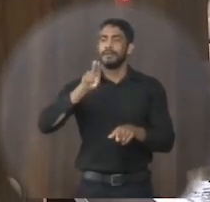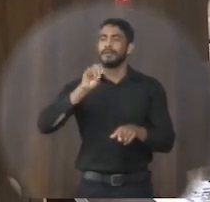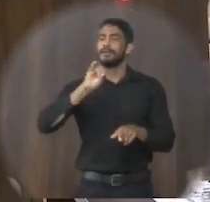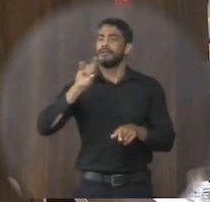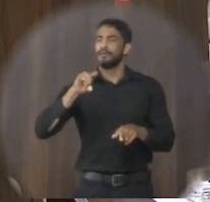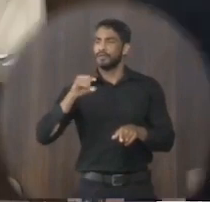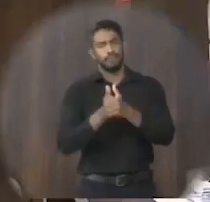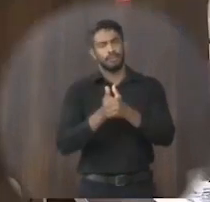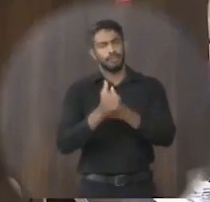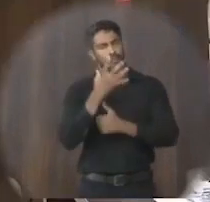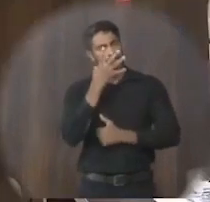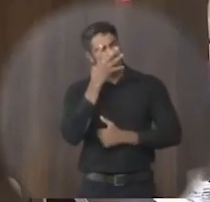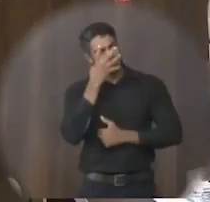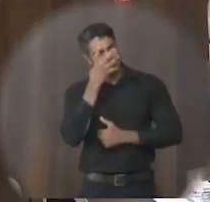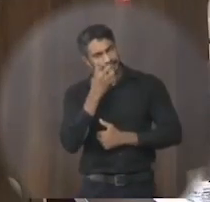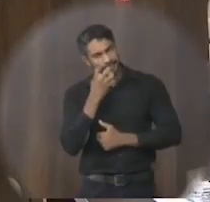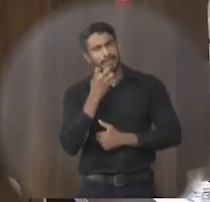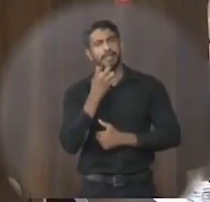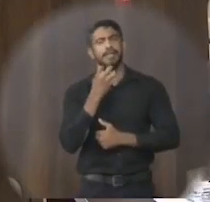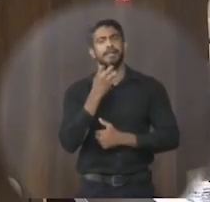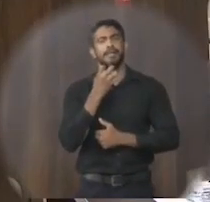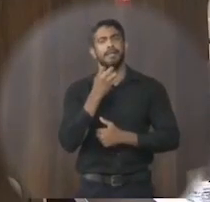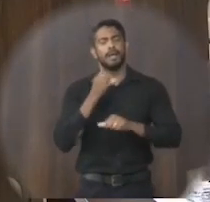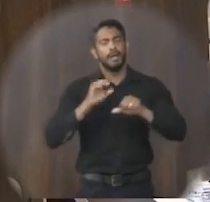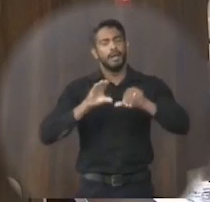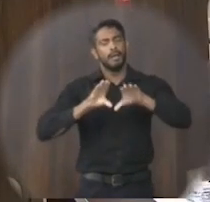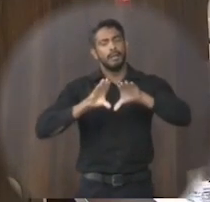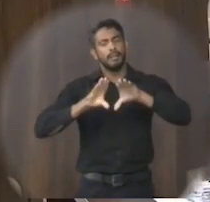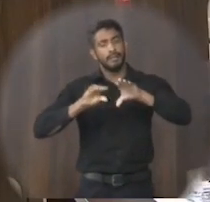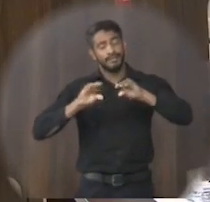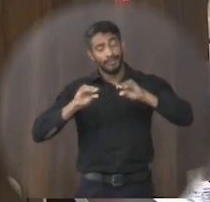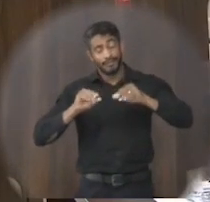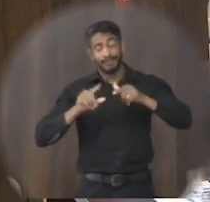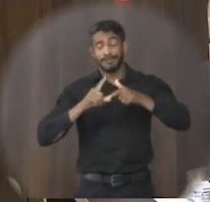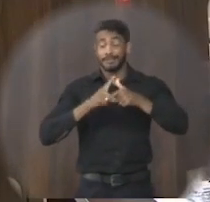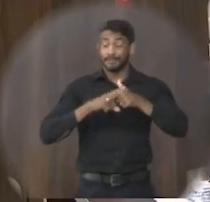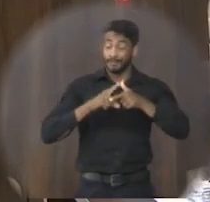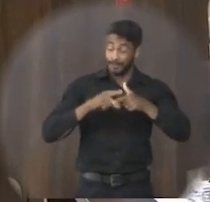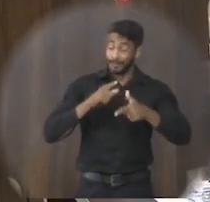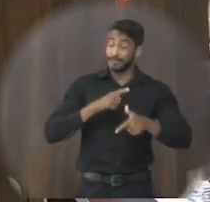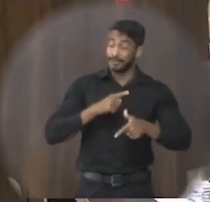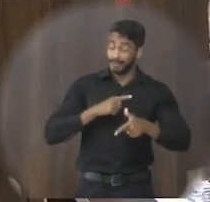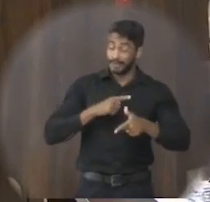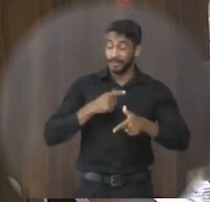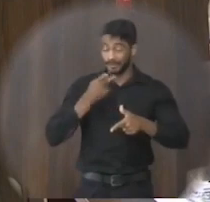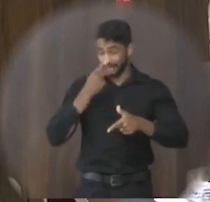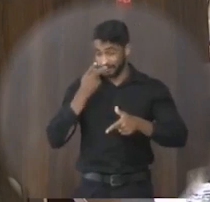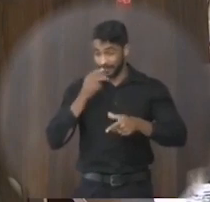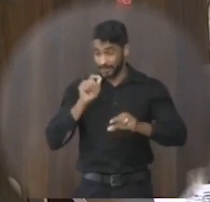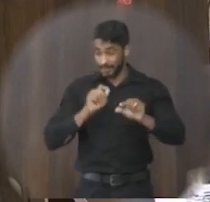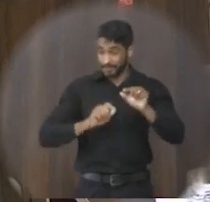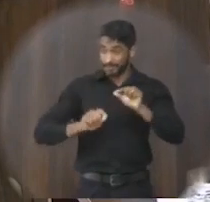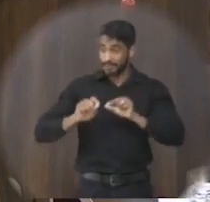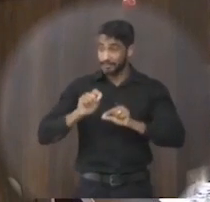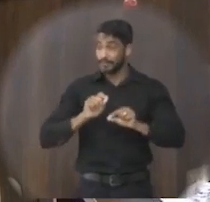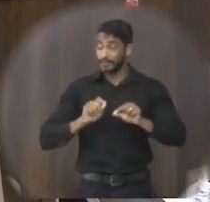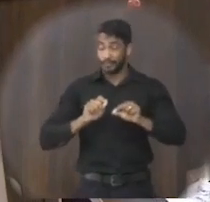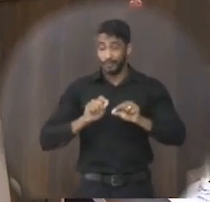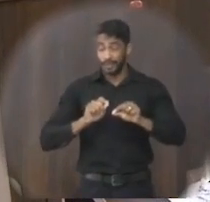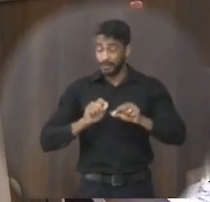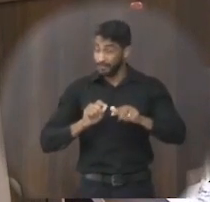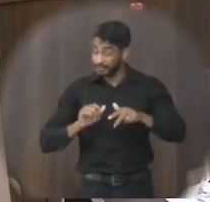pedi a palavra mesmo para te parabéns, tão tranquilo, apesar dos pesares, que nós estamos falando aqui da maior